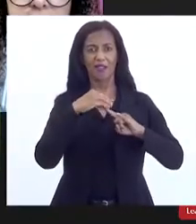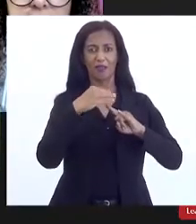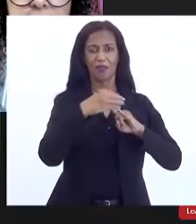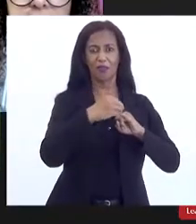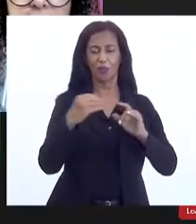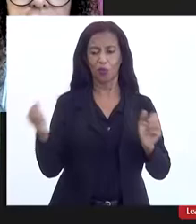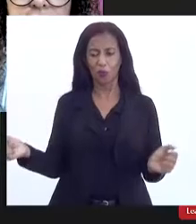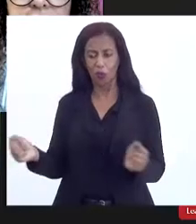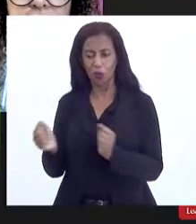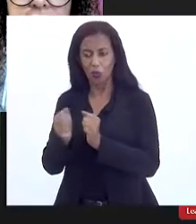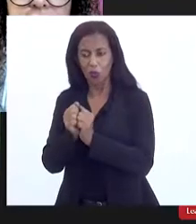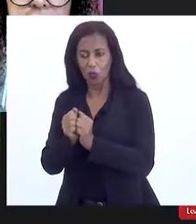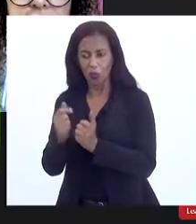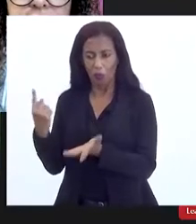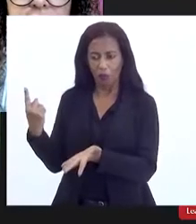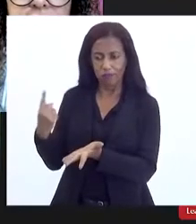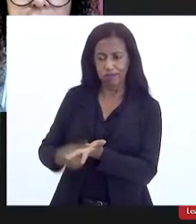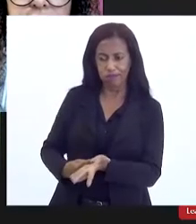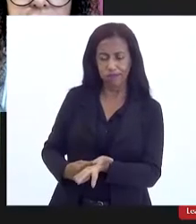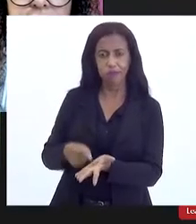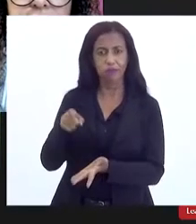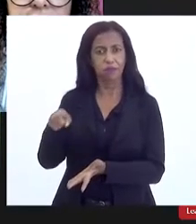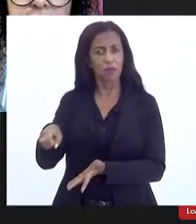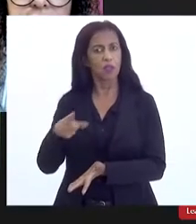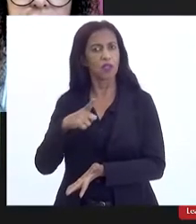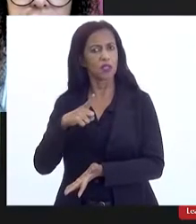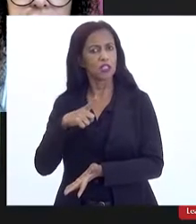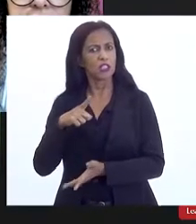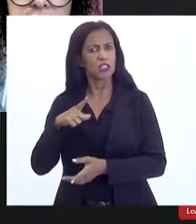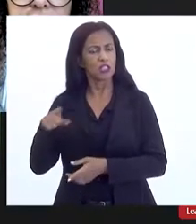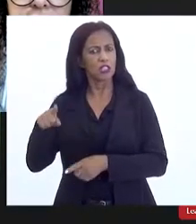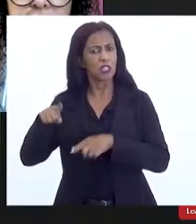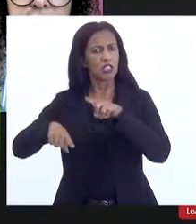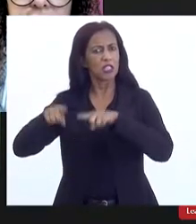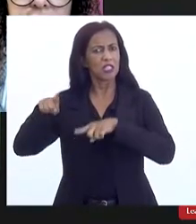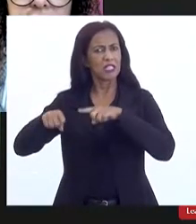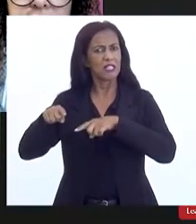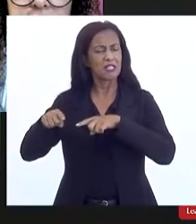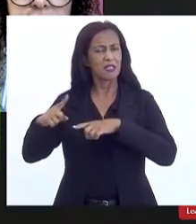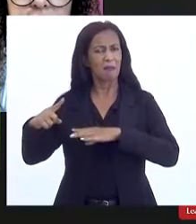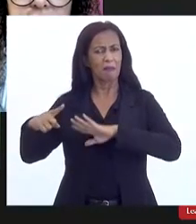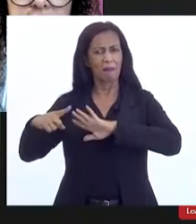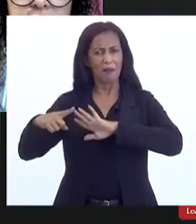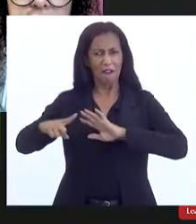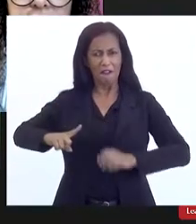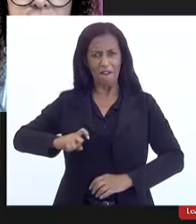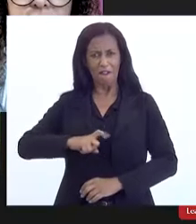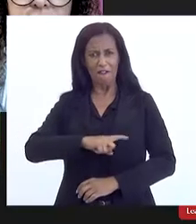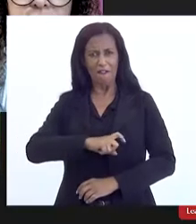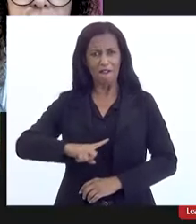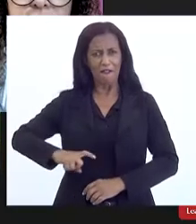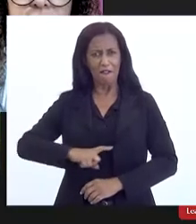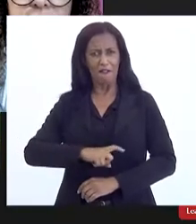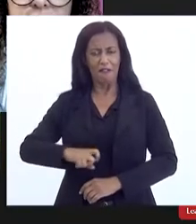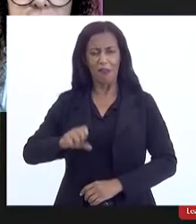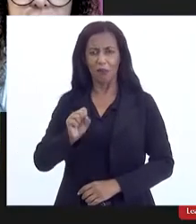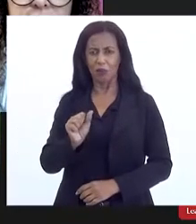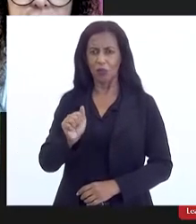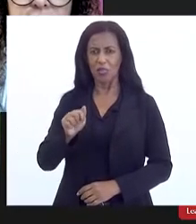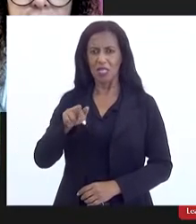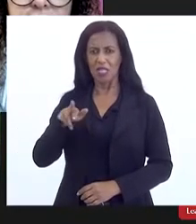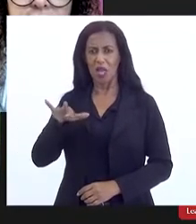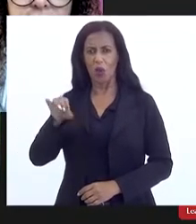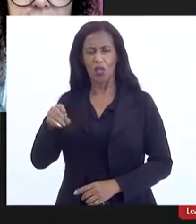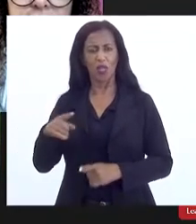era constatado que havia altos índices de verminose nas crianças do Salgueiro por conta da contaminação da